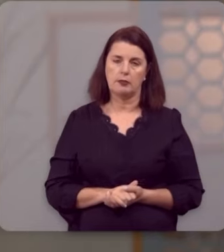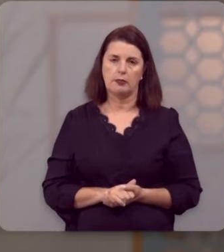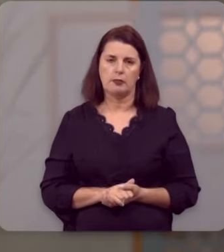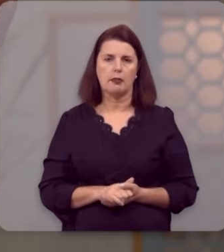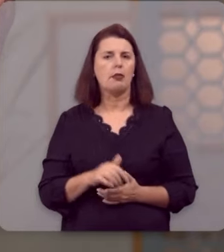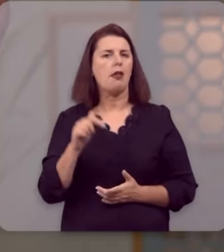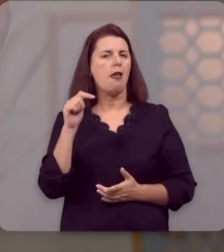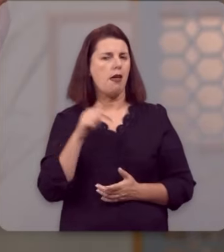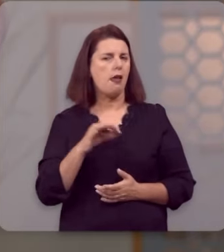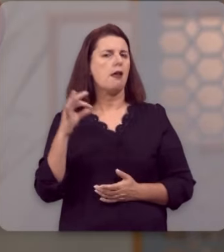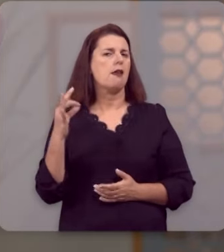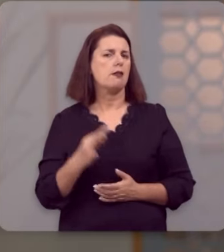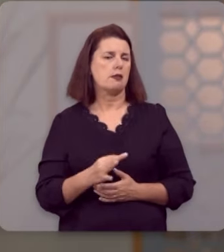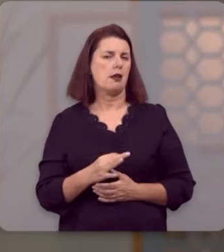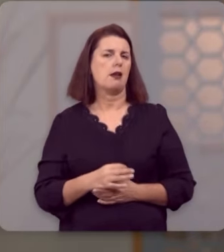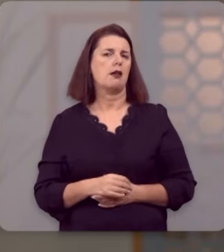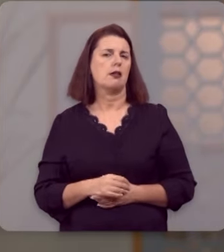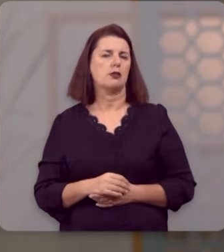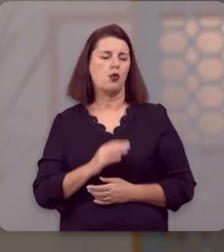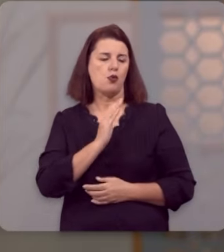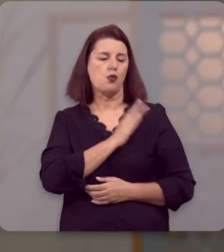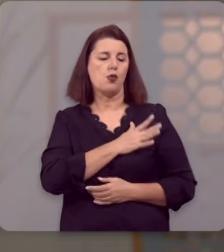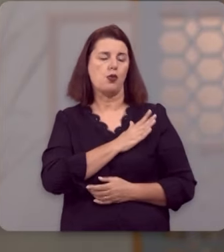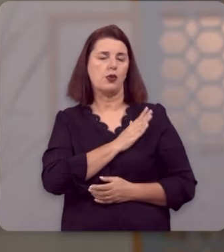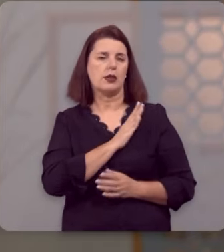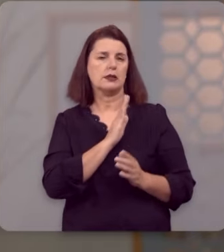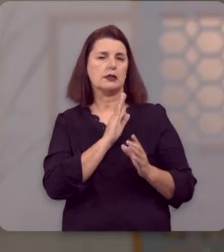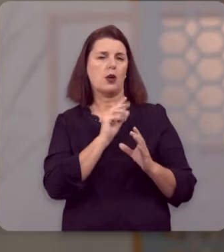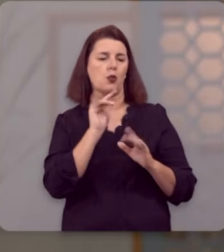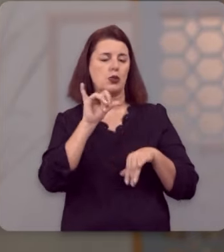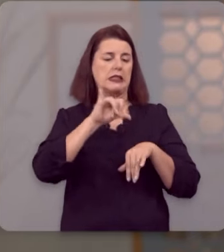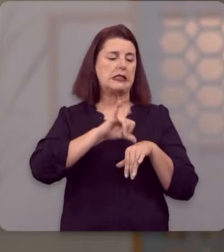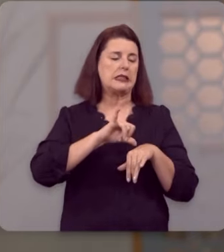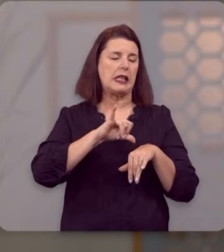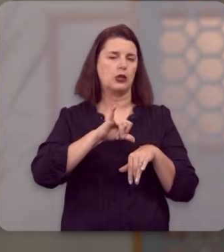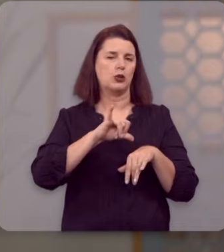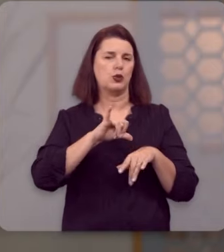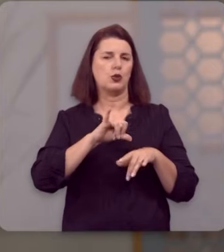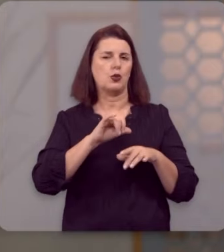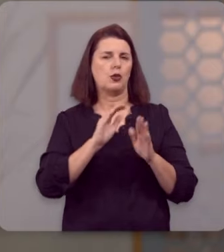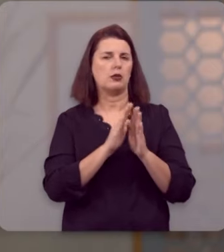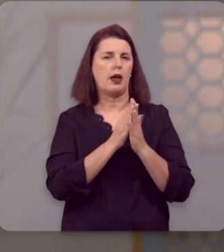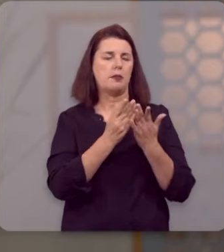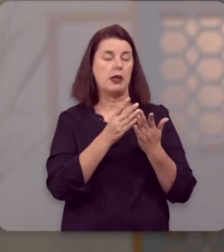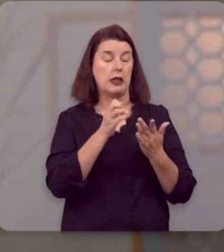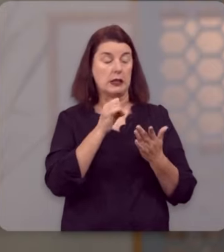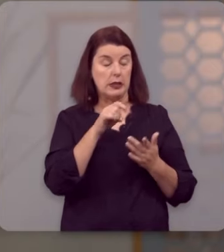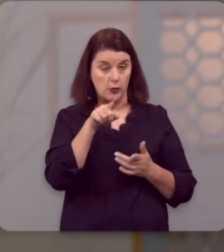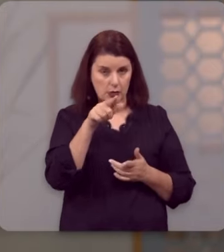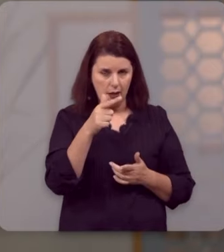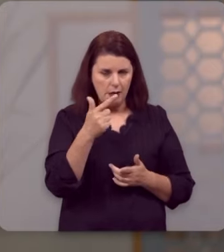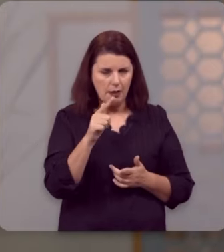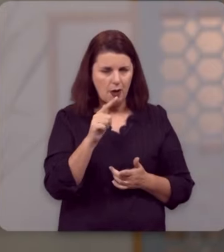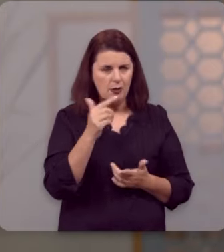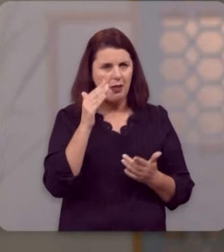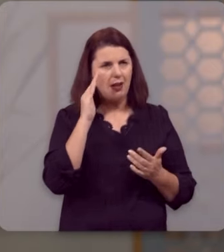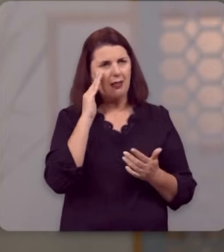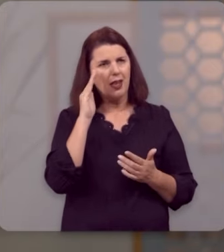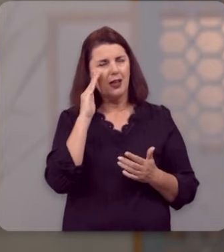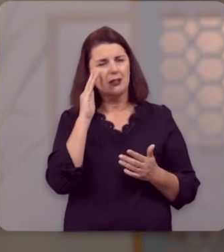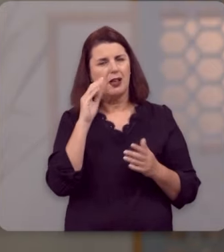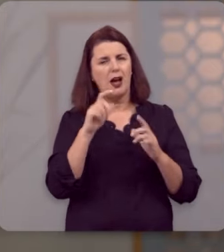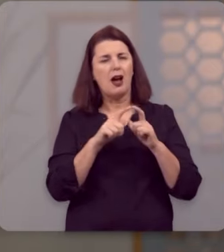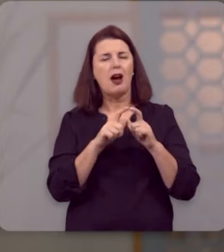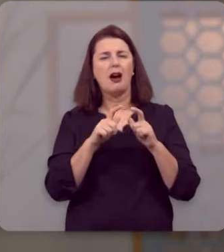Aqui está certamente o coração da Bíblia. Se você não compreender a